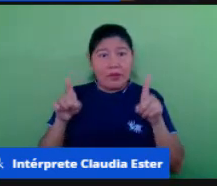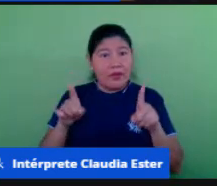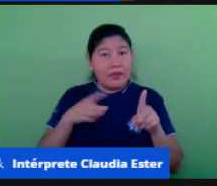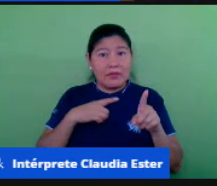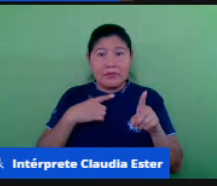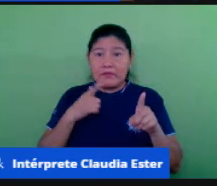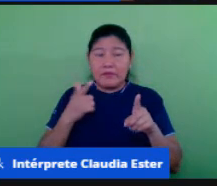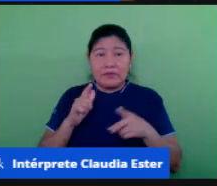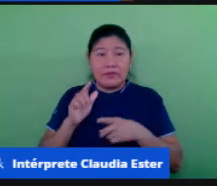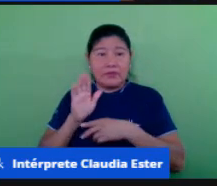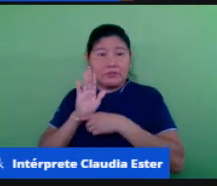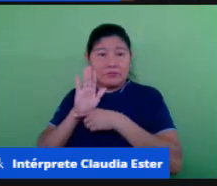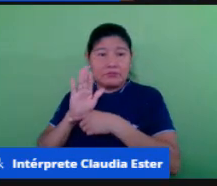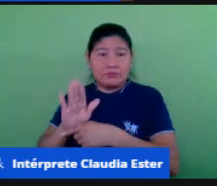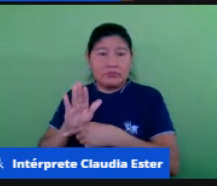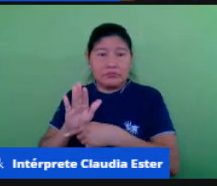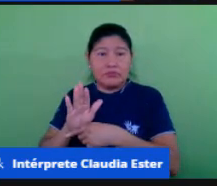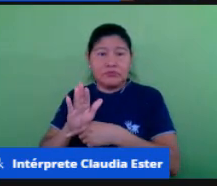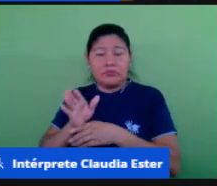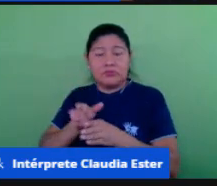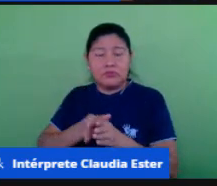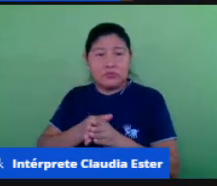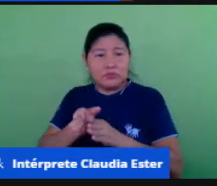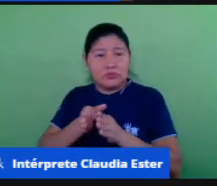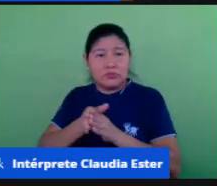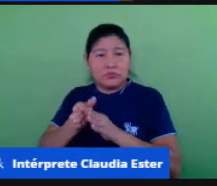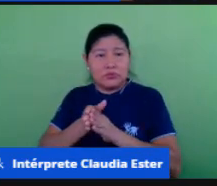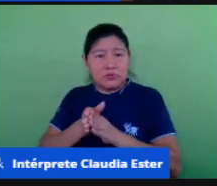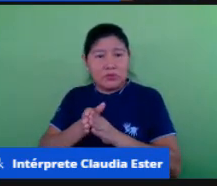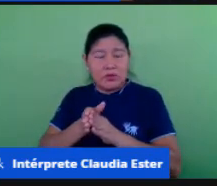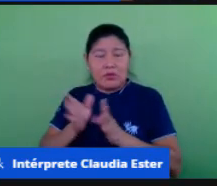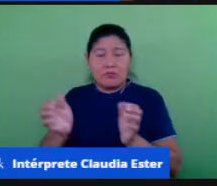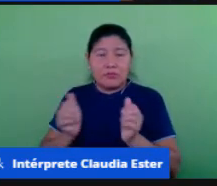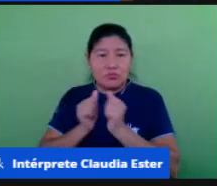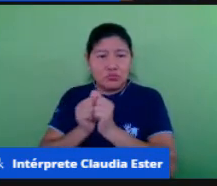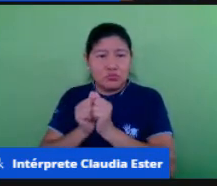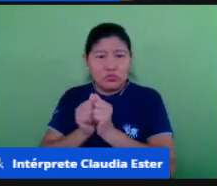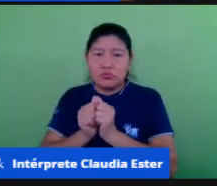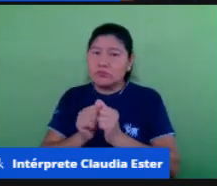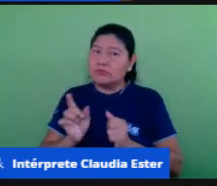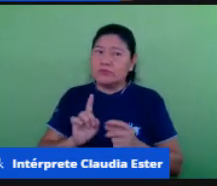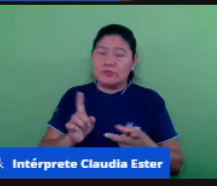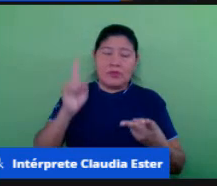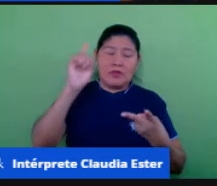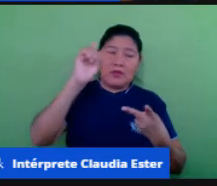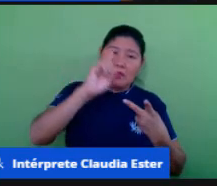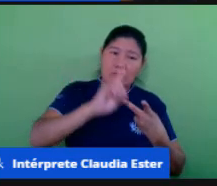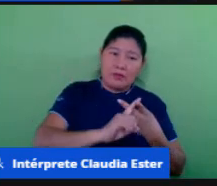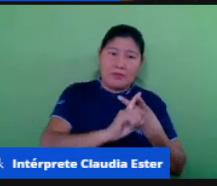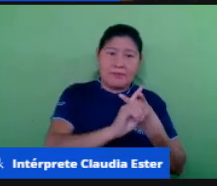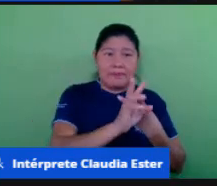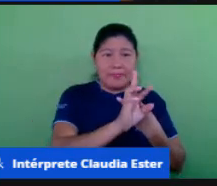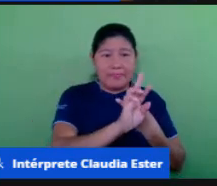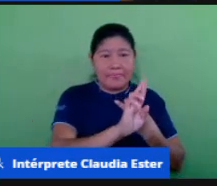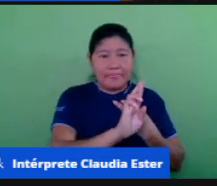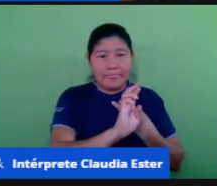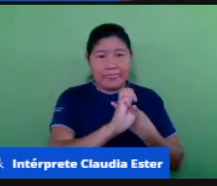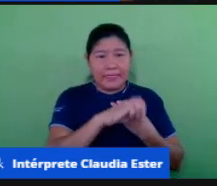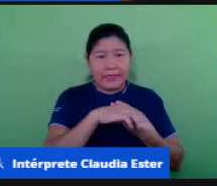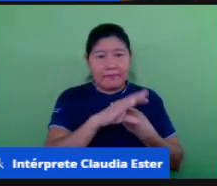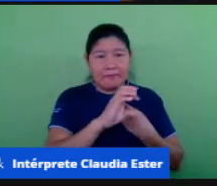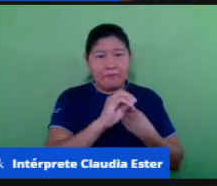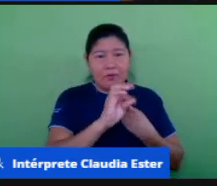realidade do nosso ensino remoto o professor ele está à disposição do aluno sempre que